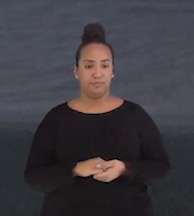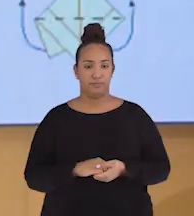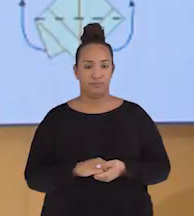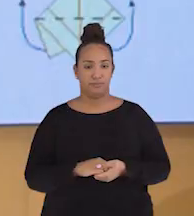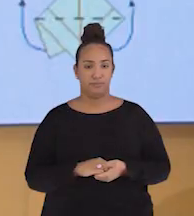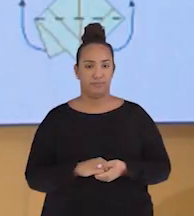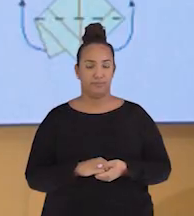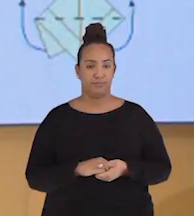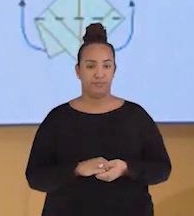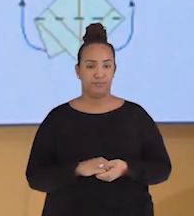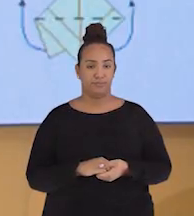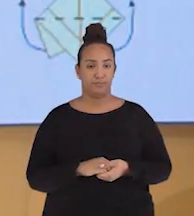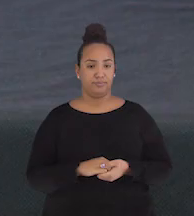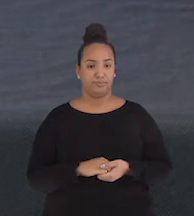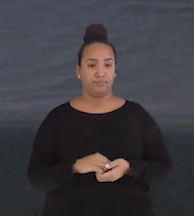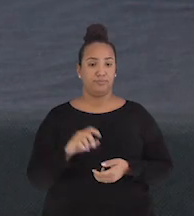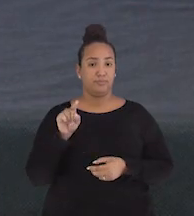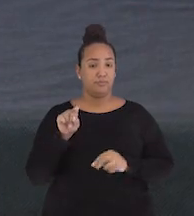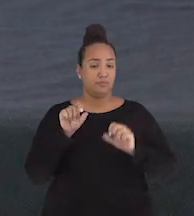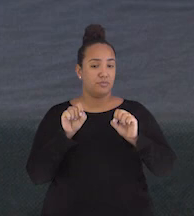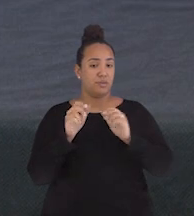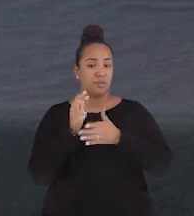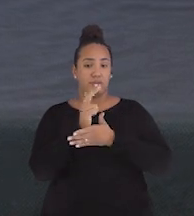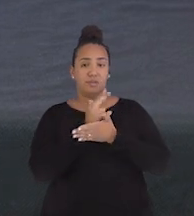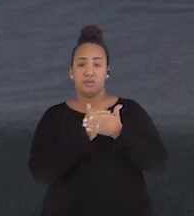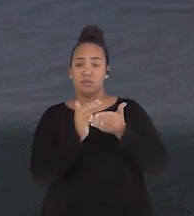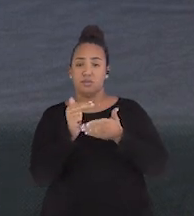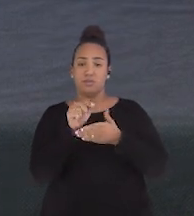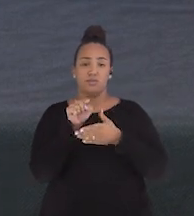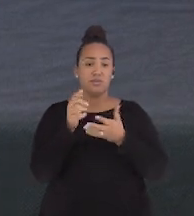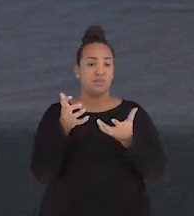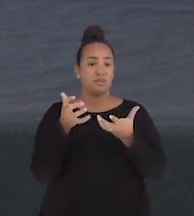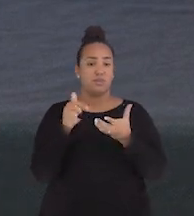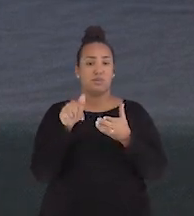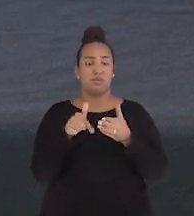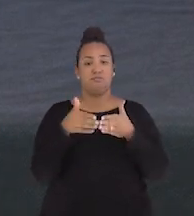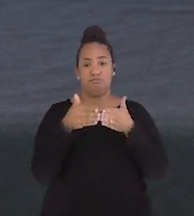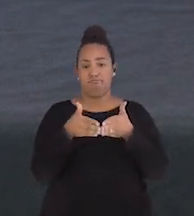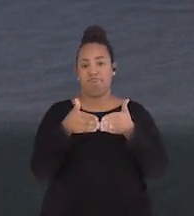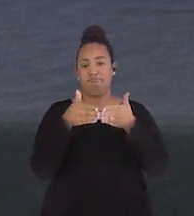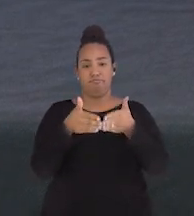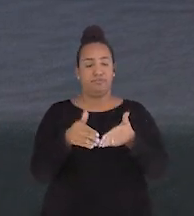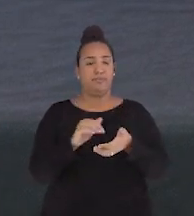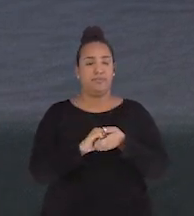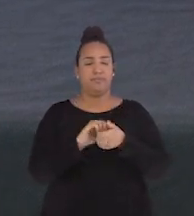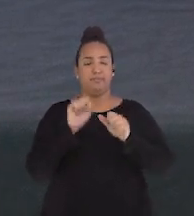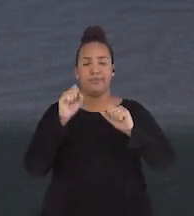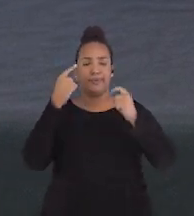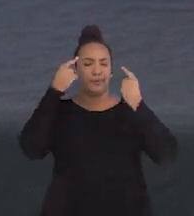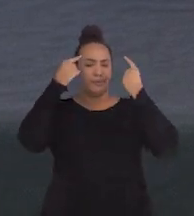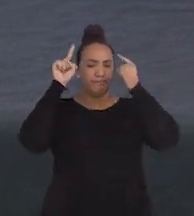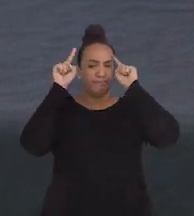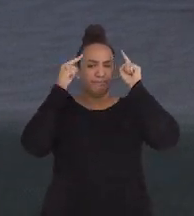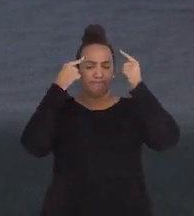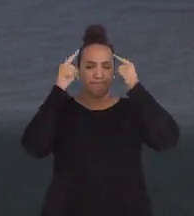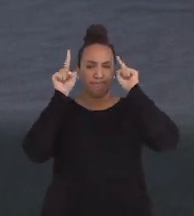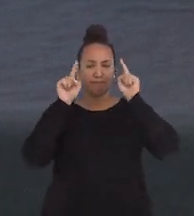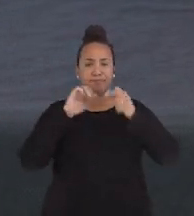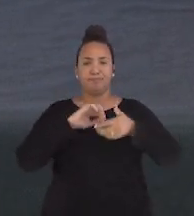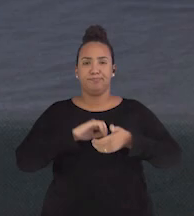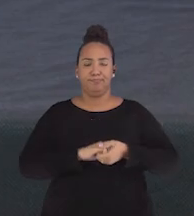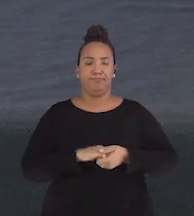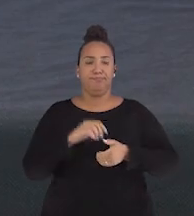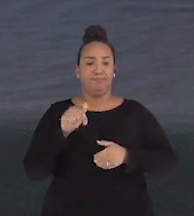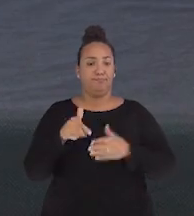Você pode desenhar o que você quiser no seu barquinho. Usem a criatividade de vocês Para